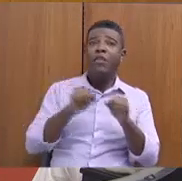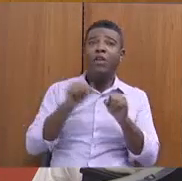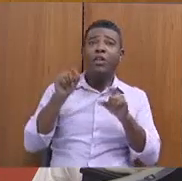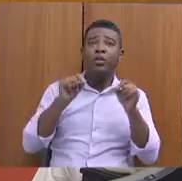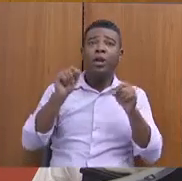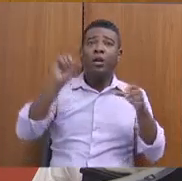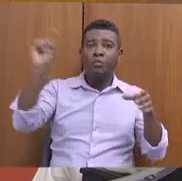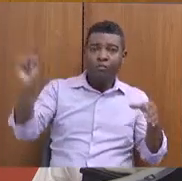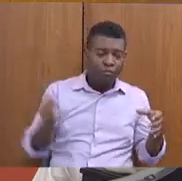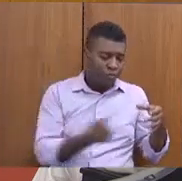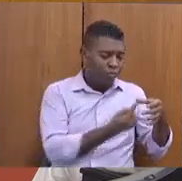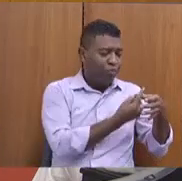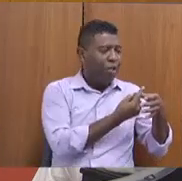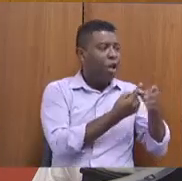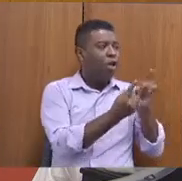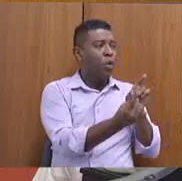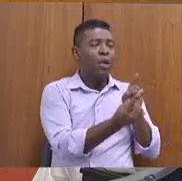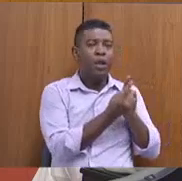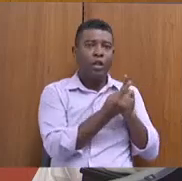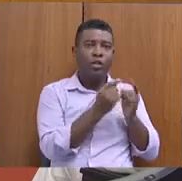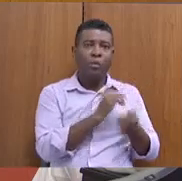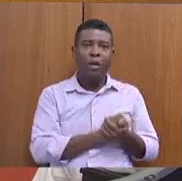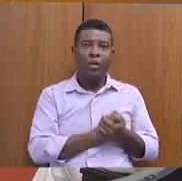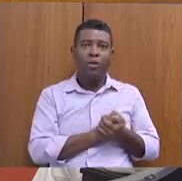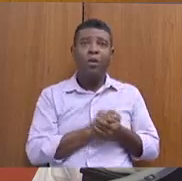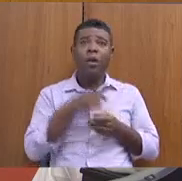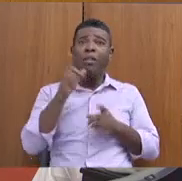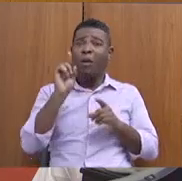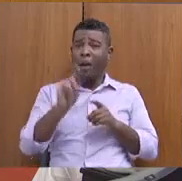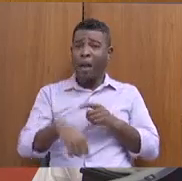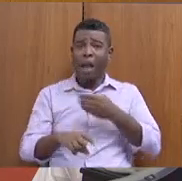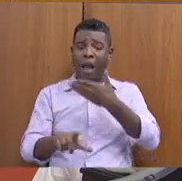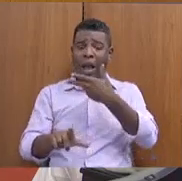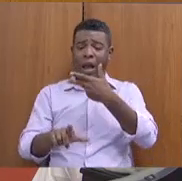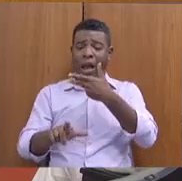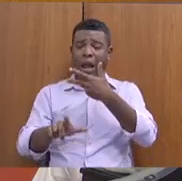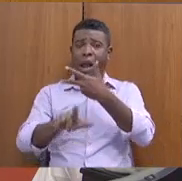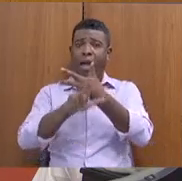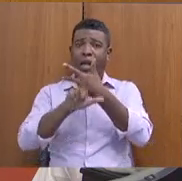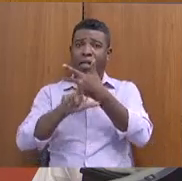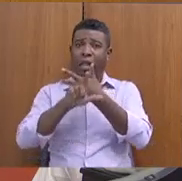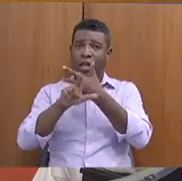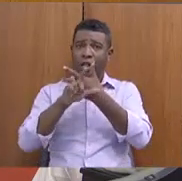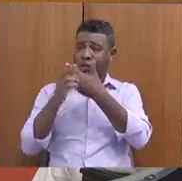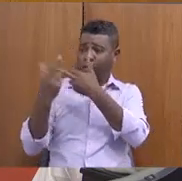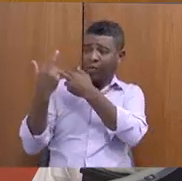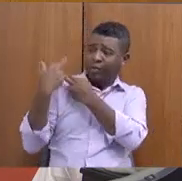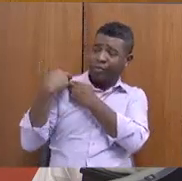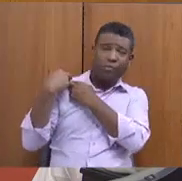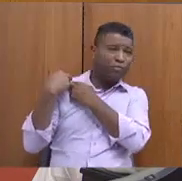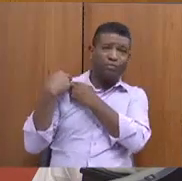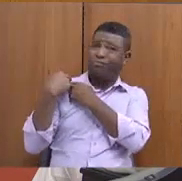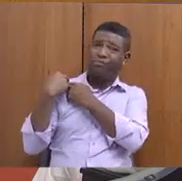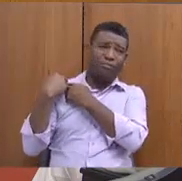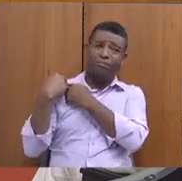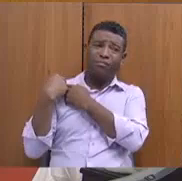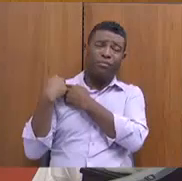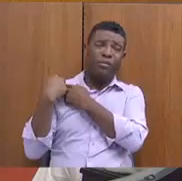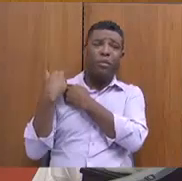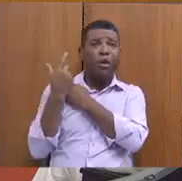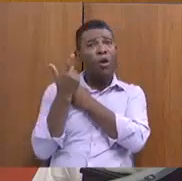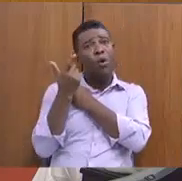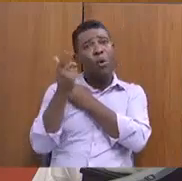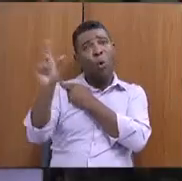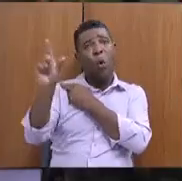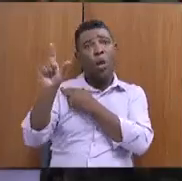Então, acho que não é papel do legislativo. Então, fica a sugestão de que essas pessoas precisem de acompanhamento.